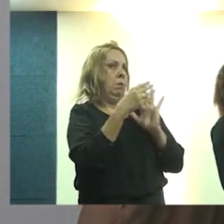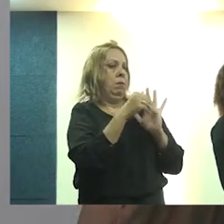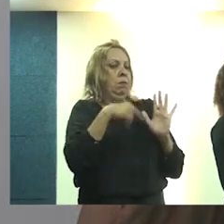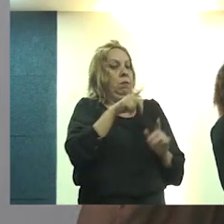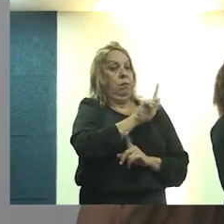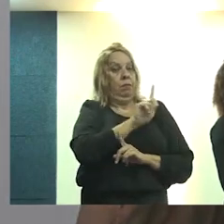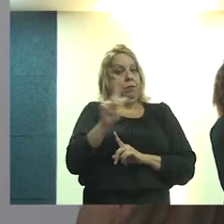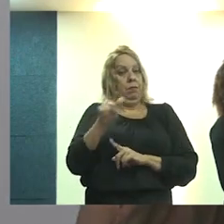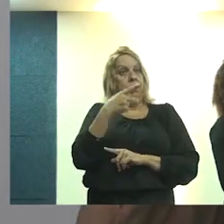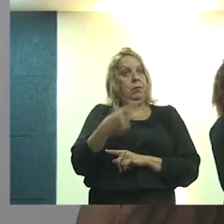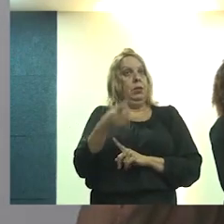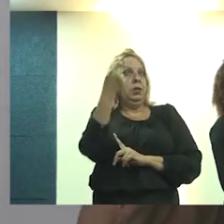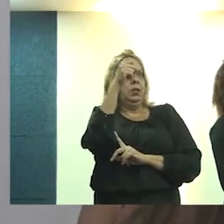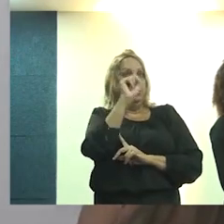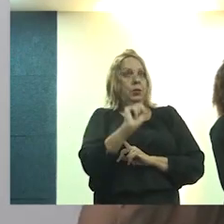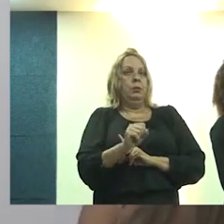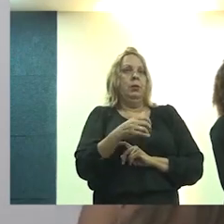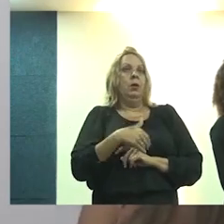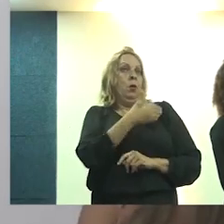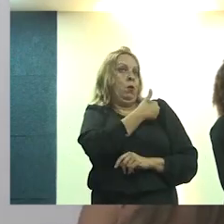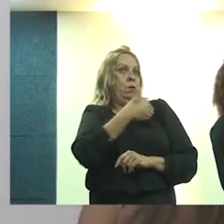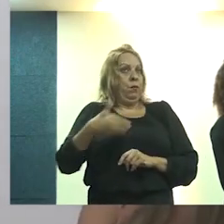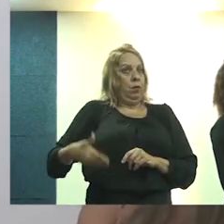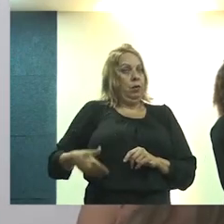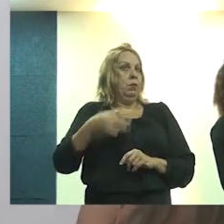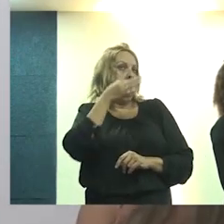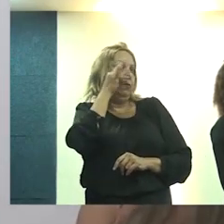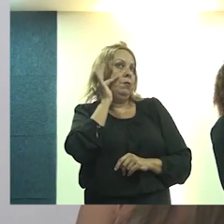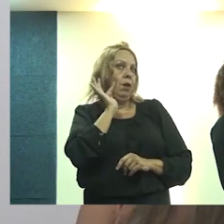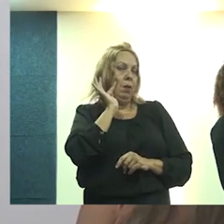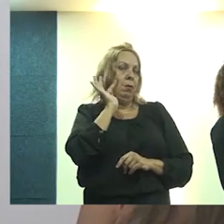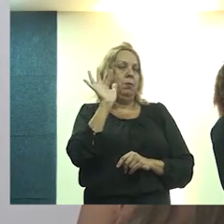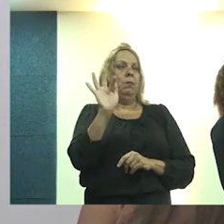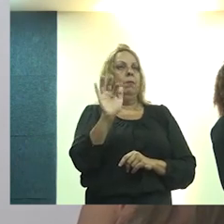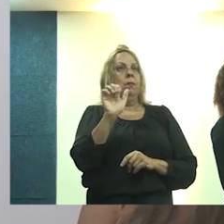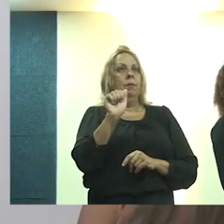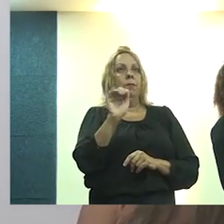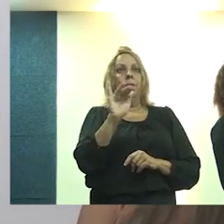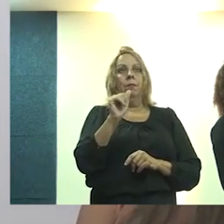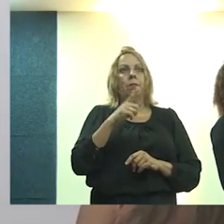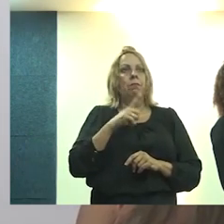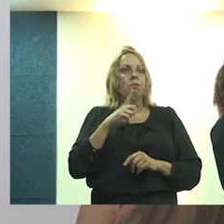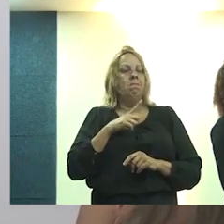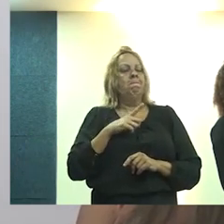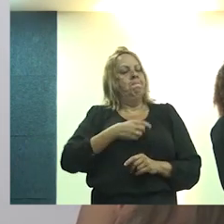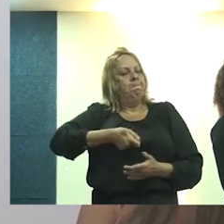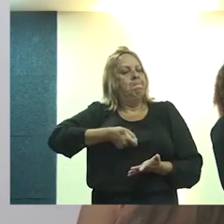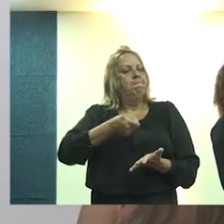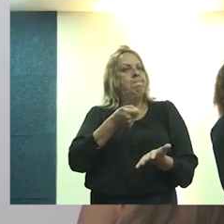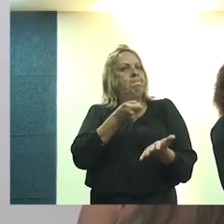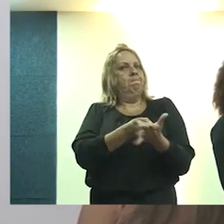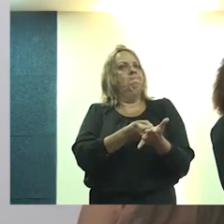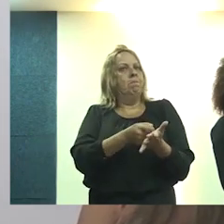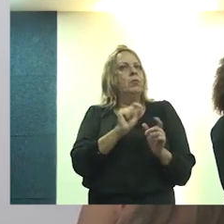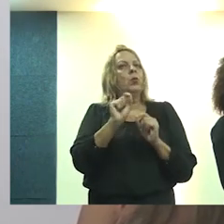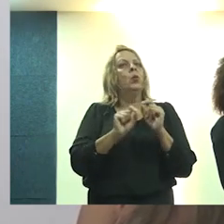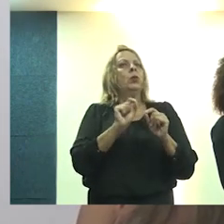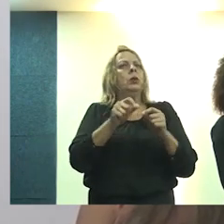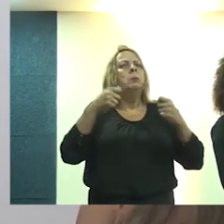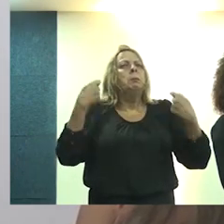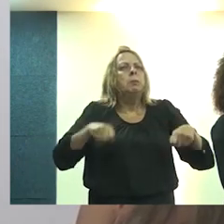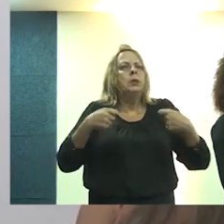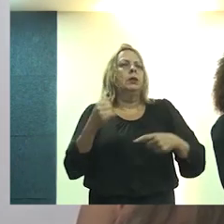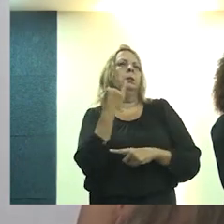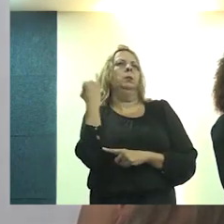nossa gestão sergipana, o governador Fábio Mitidieri não abre mão e considera